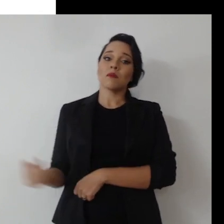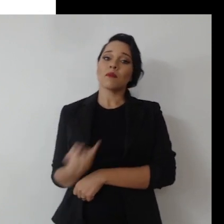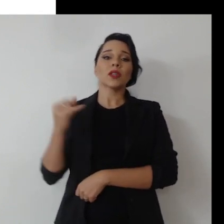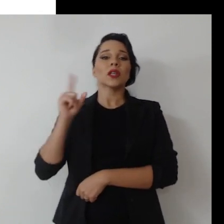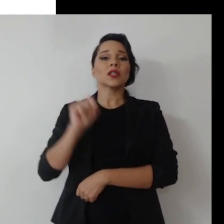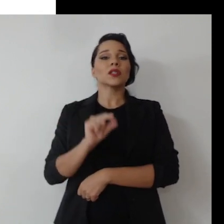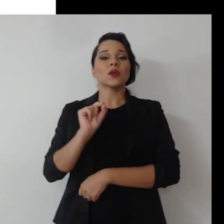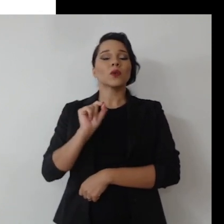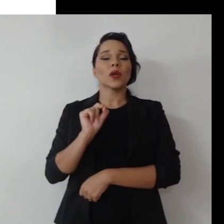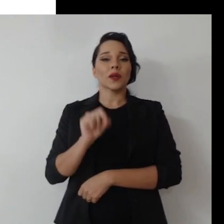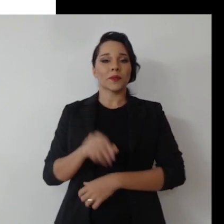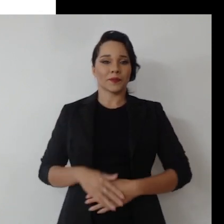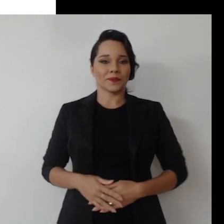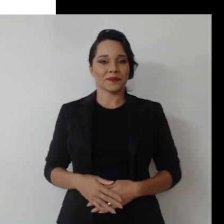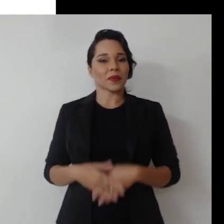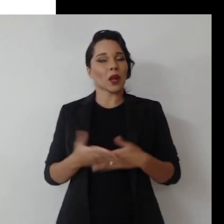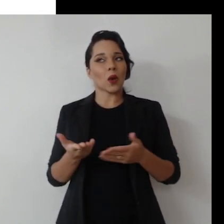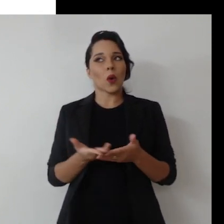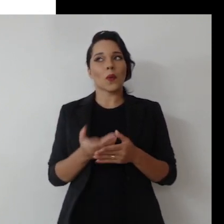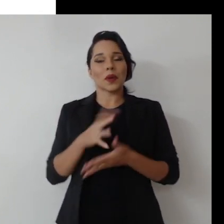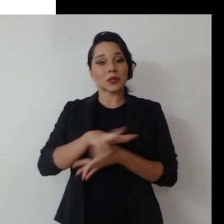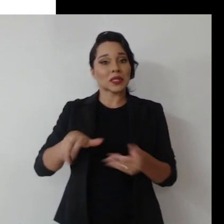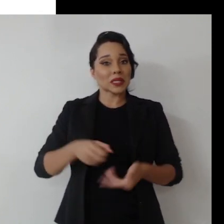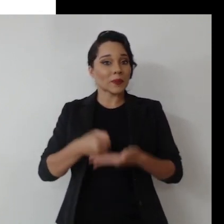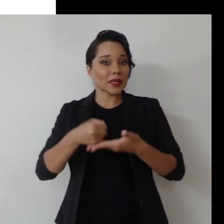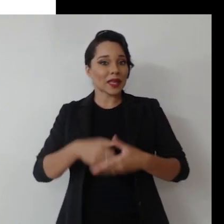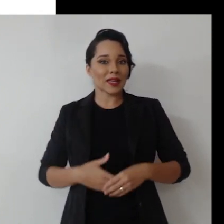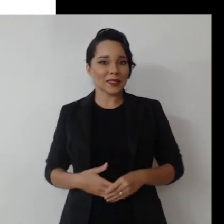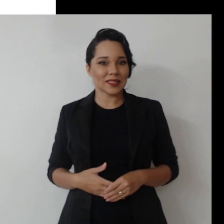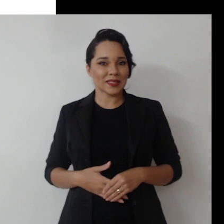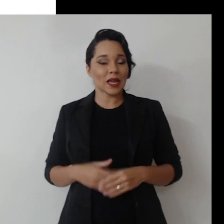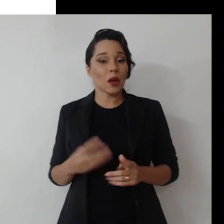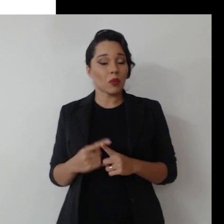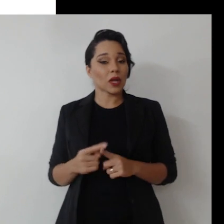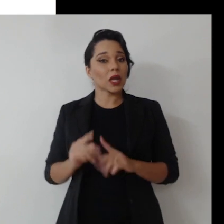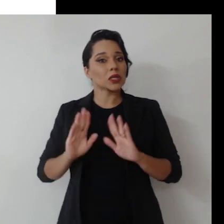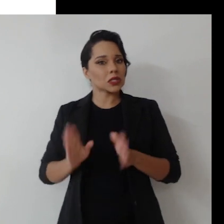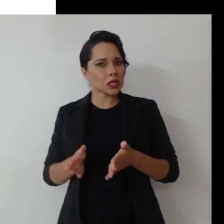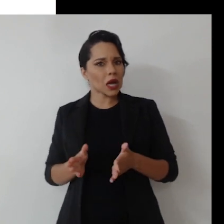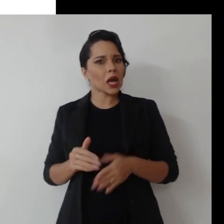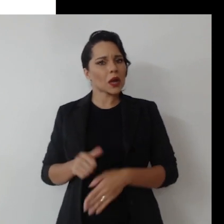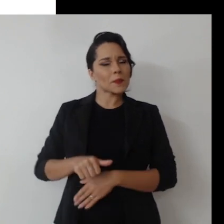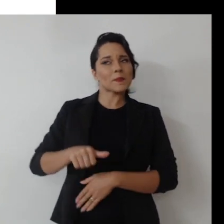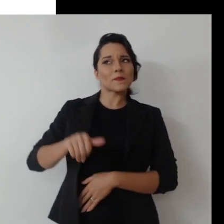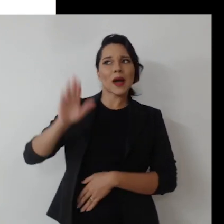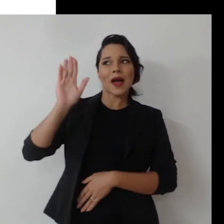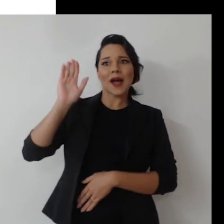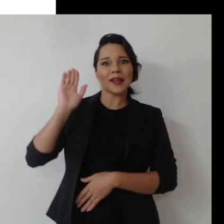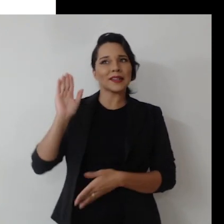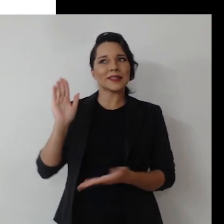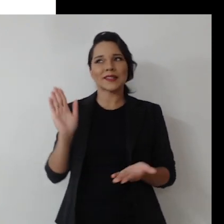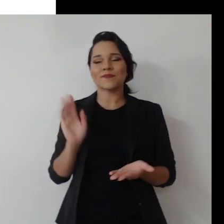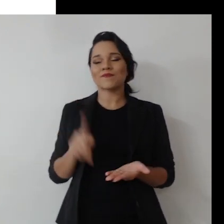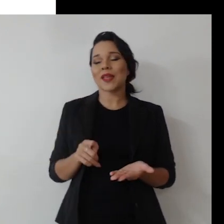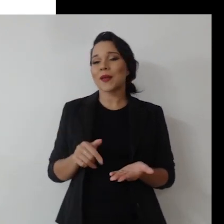importante que ele seja conjugado com o quê? Com a dimensão da sustentabilidade, porque já é mais do que